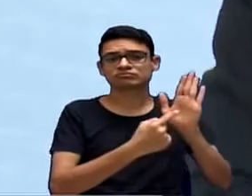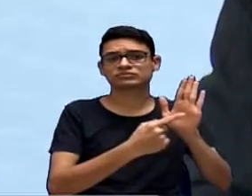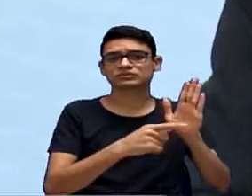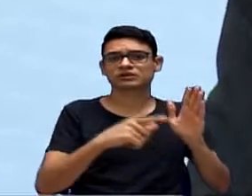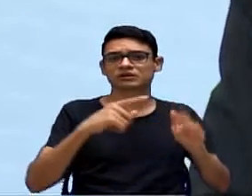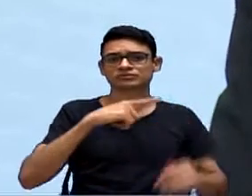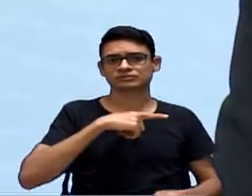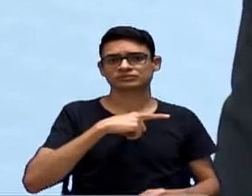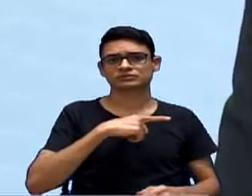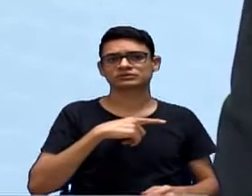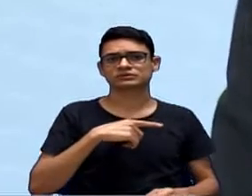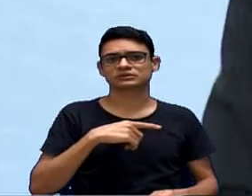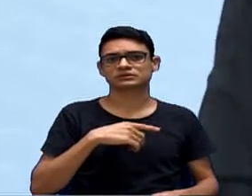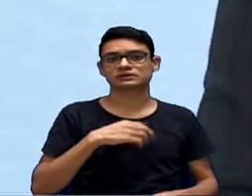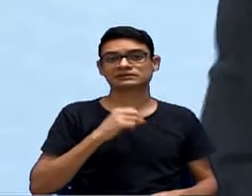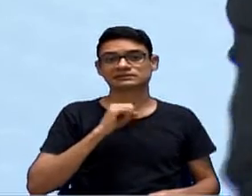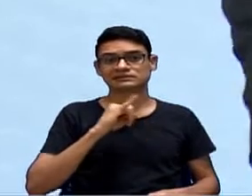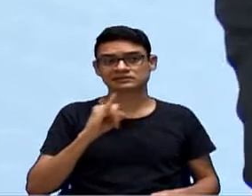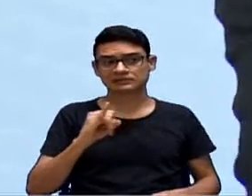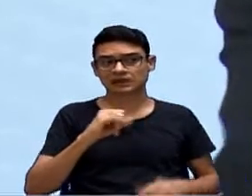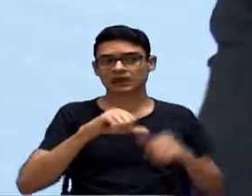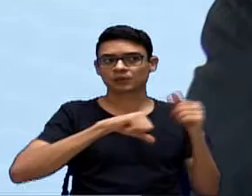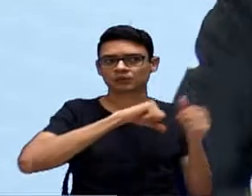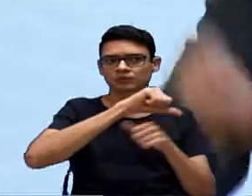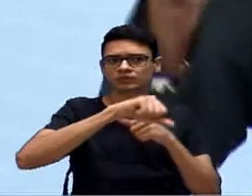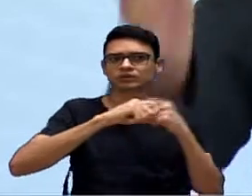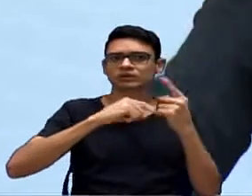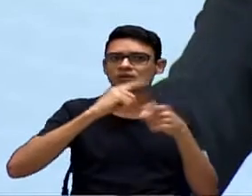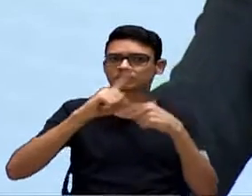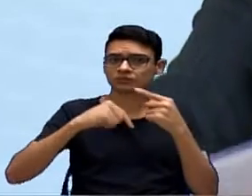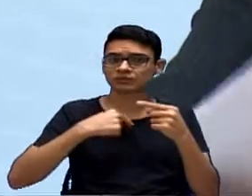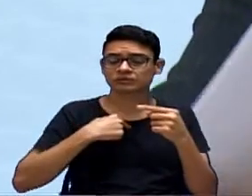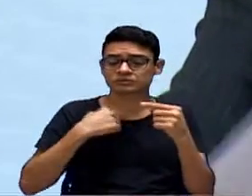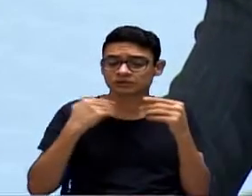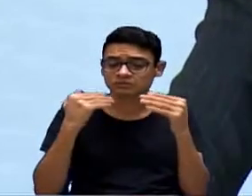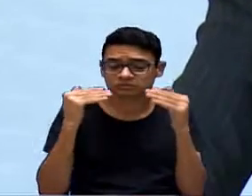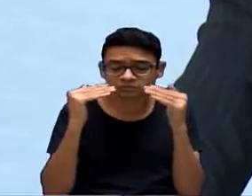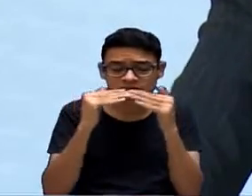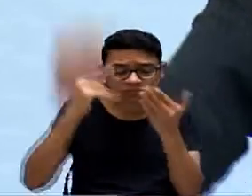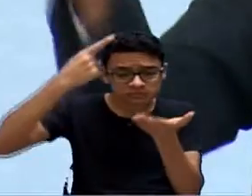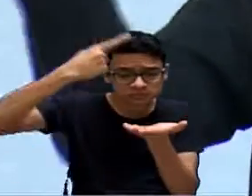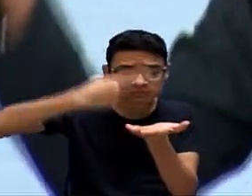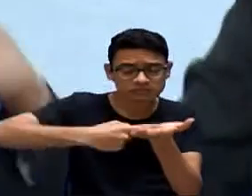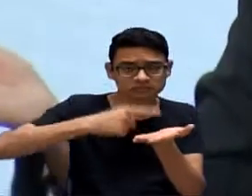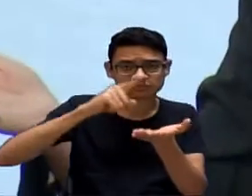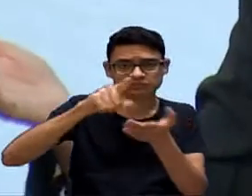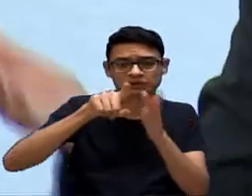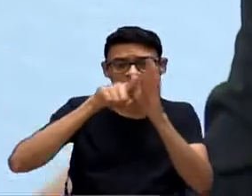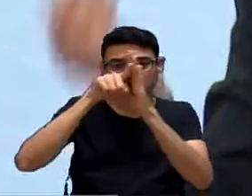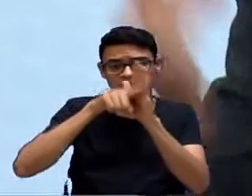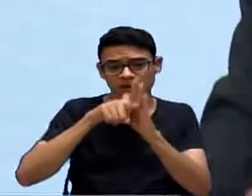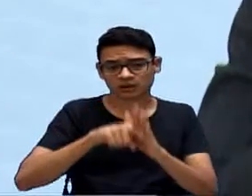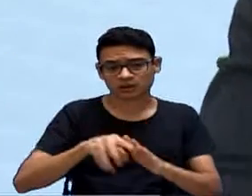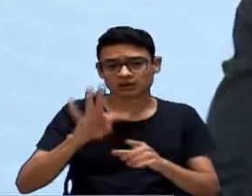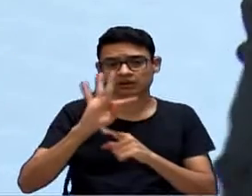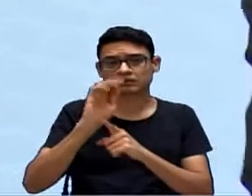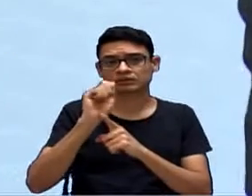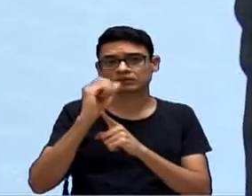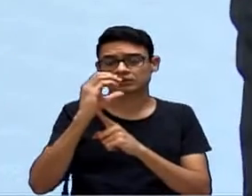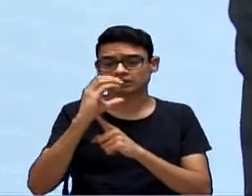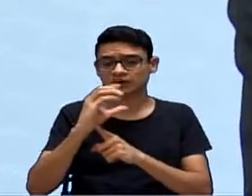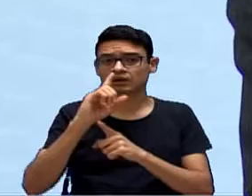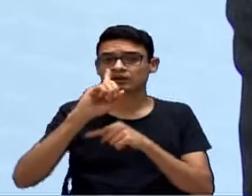hoje. Se houver alguma adequação, eu me comprometo com o senhor, analisando o TAC, acompanhando aqui na Casa para fazer